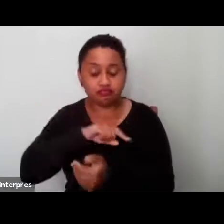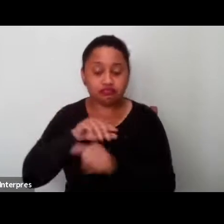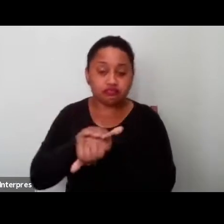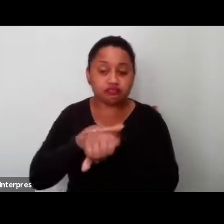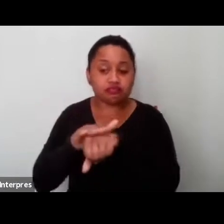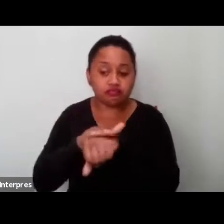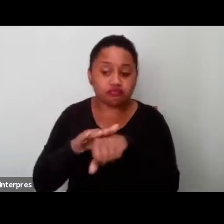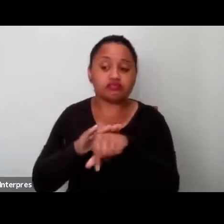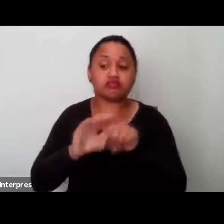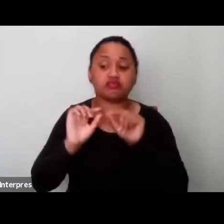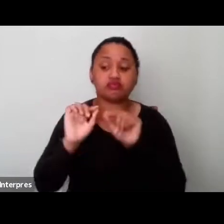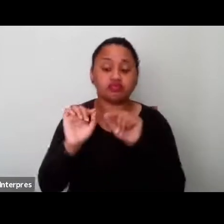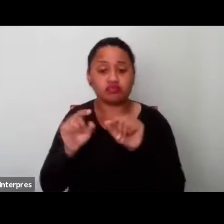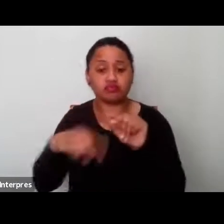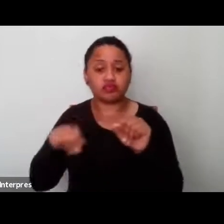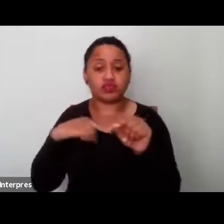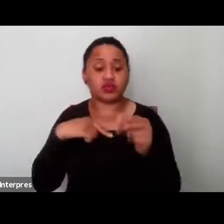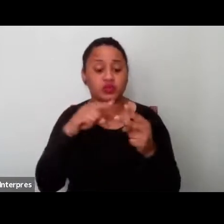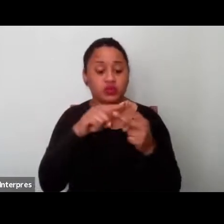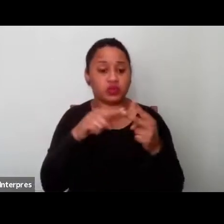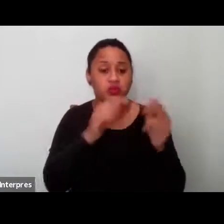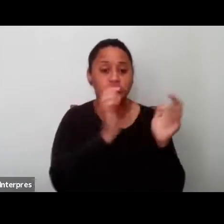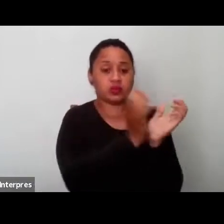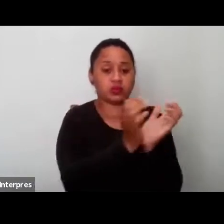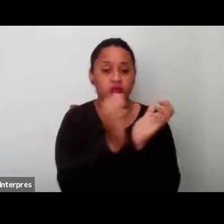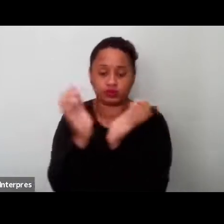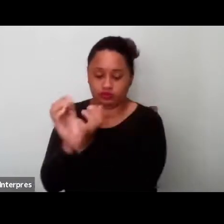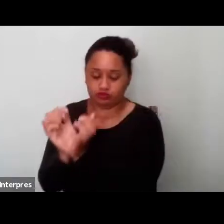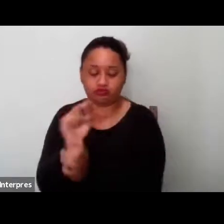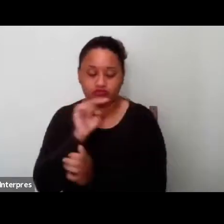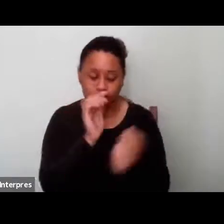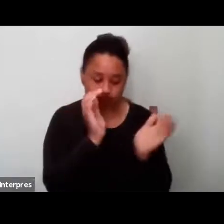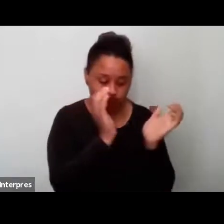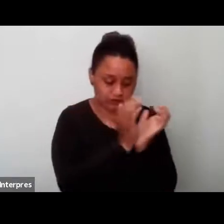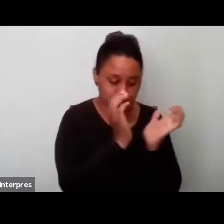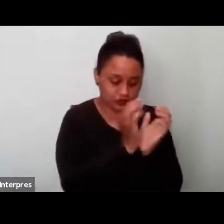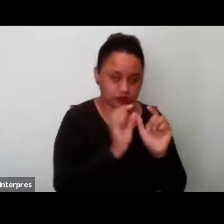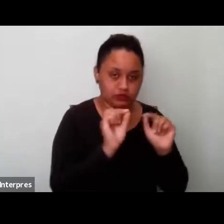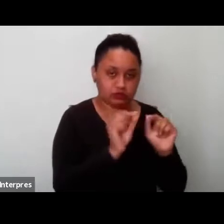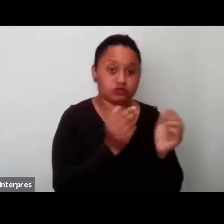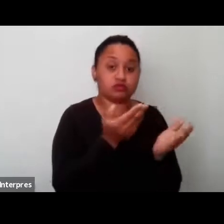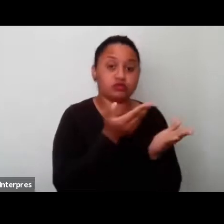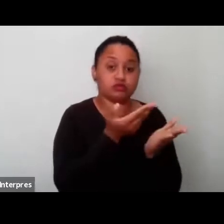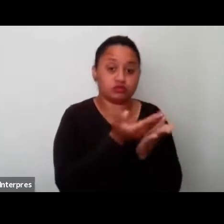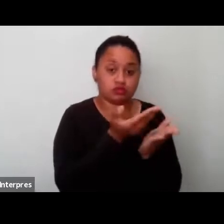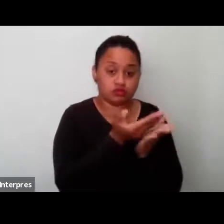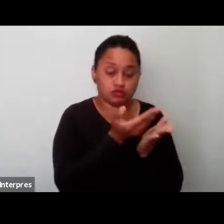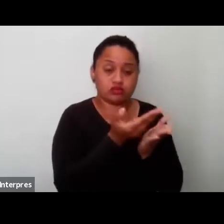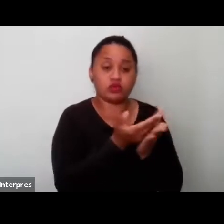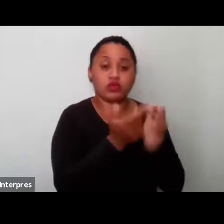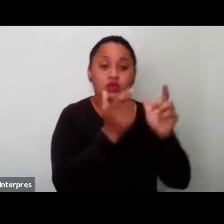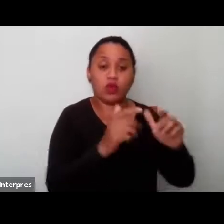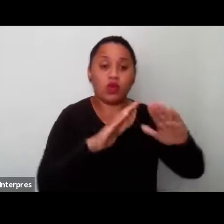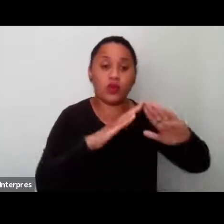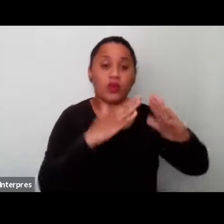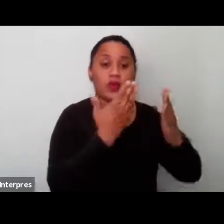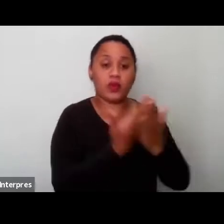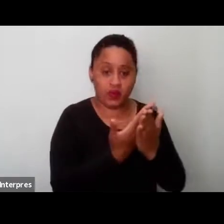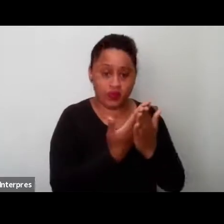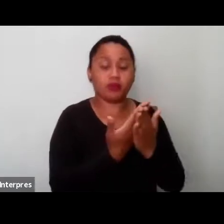estão divididos em dois grupos. Um grupo, então, que estuda na escola